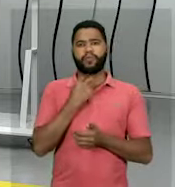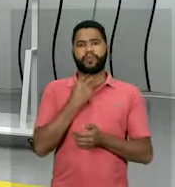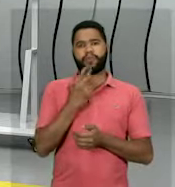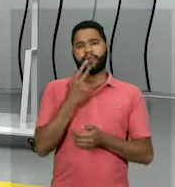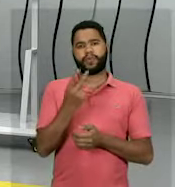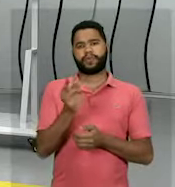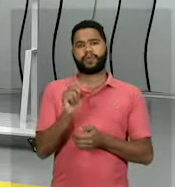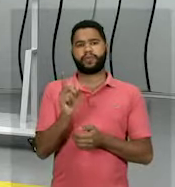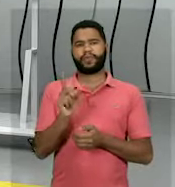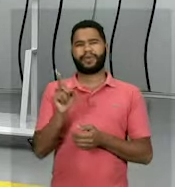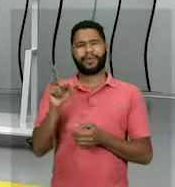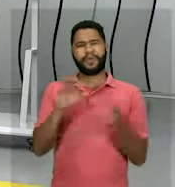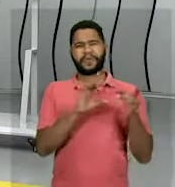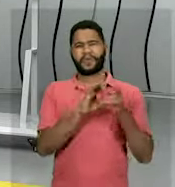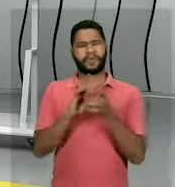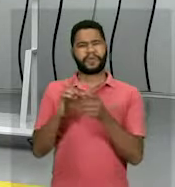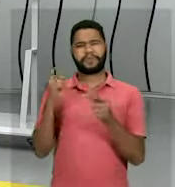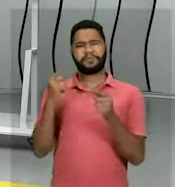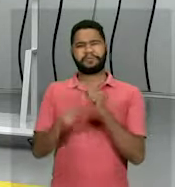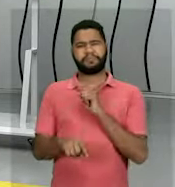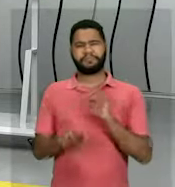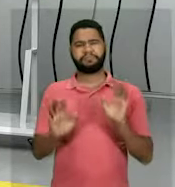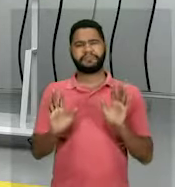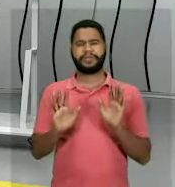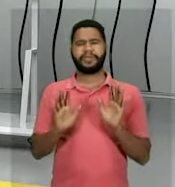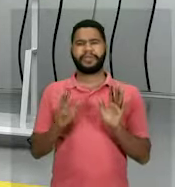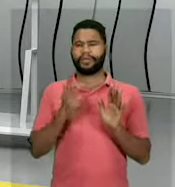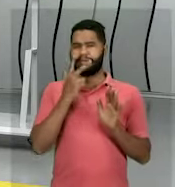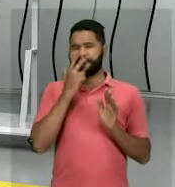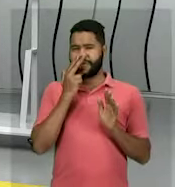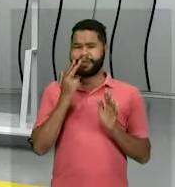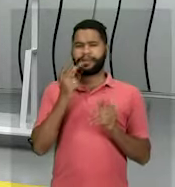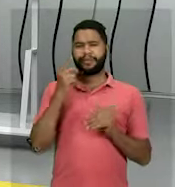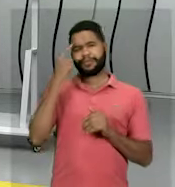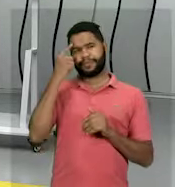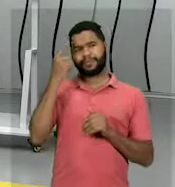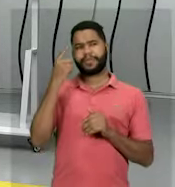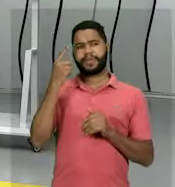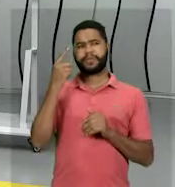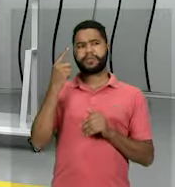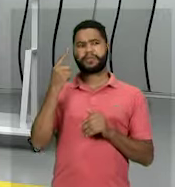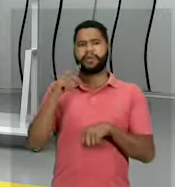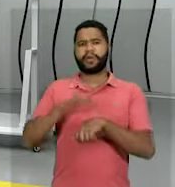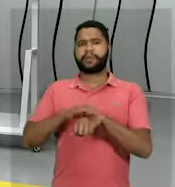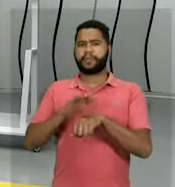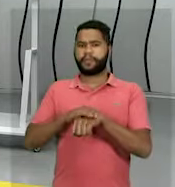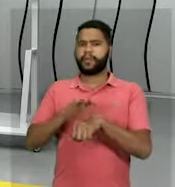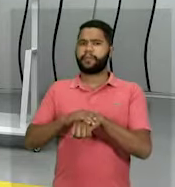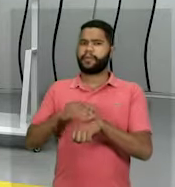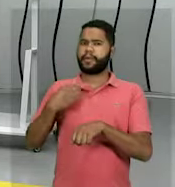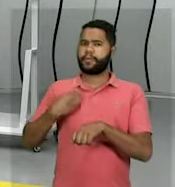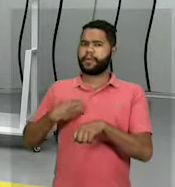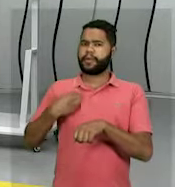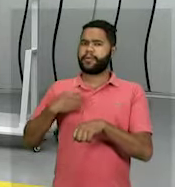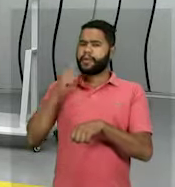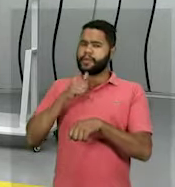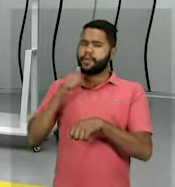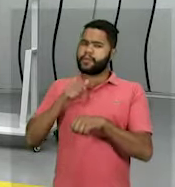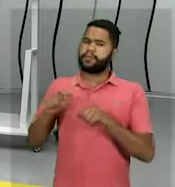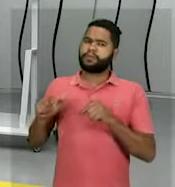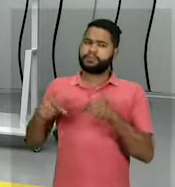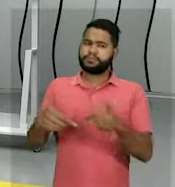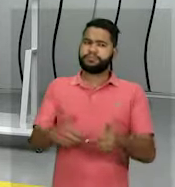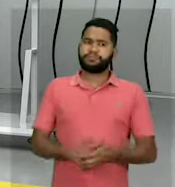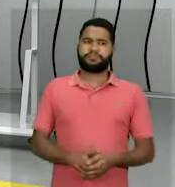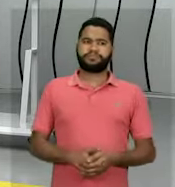aqui, né? Nesse contexto, aí a gente acaba desconsiderando a própria participação das mulheres nesse processo de conquista.